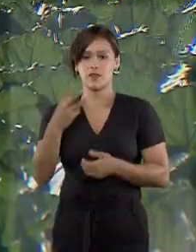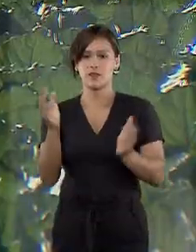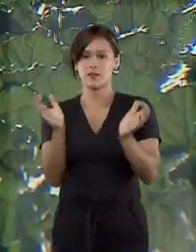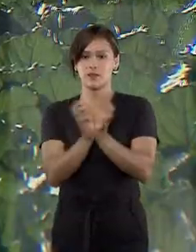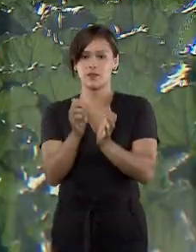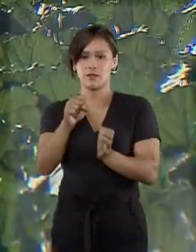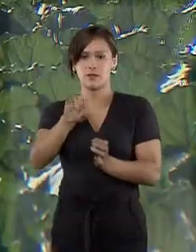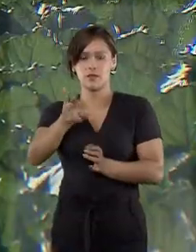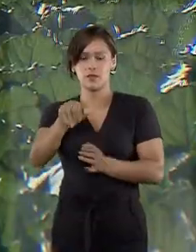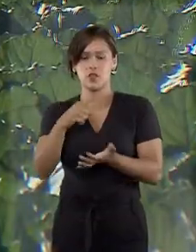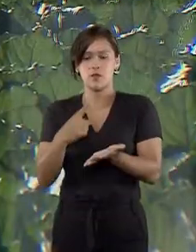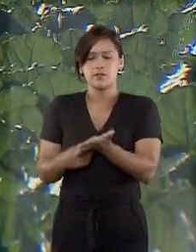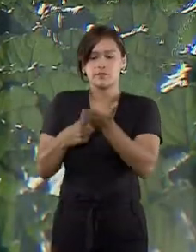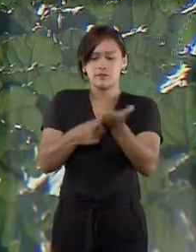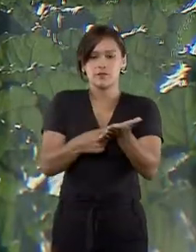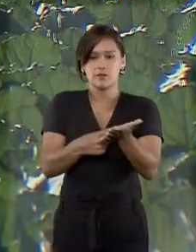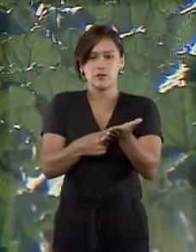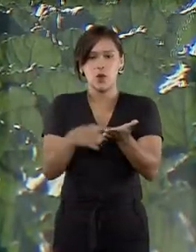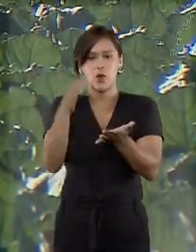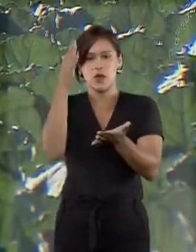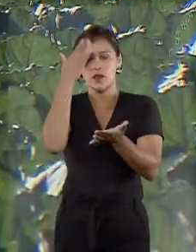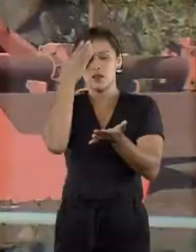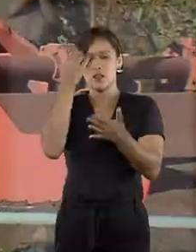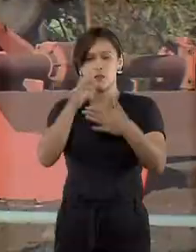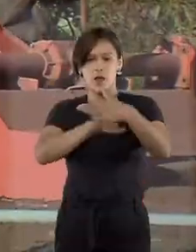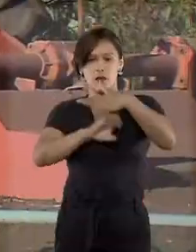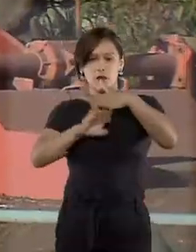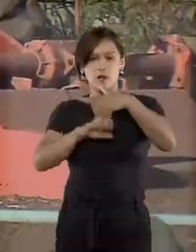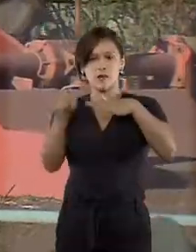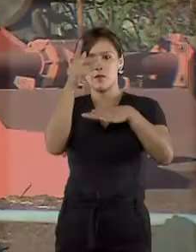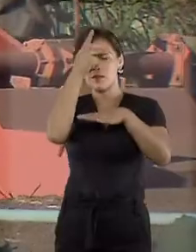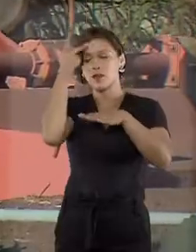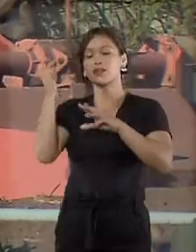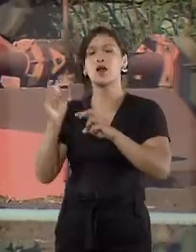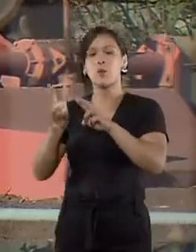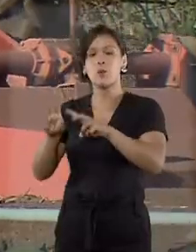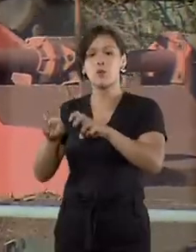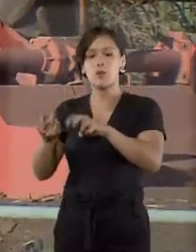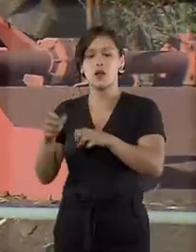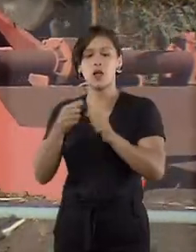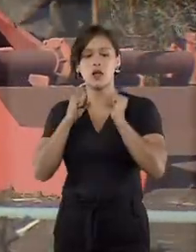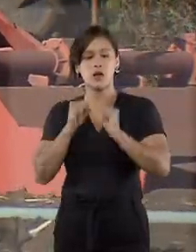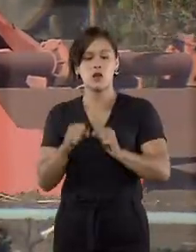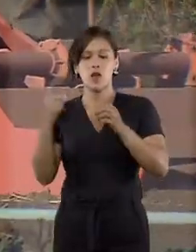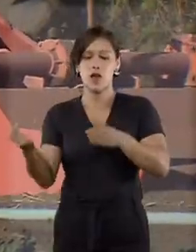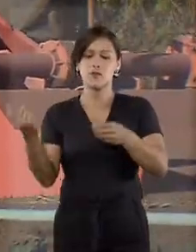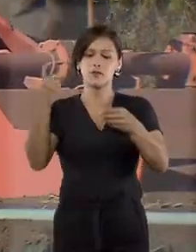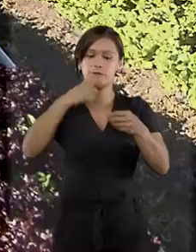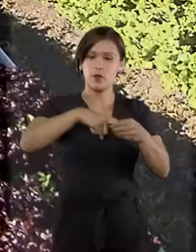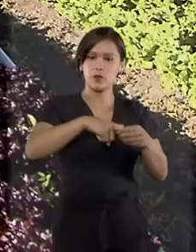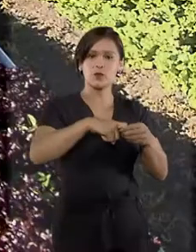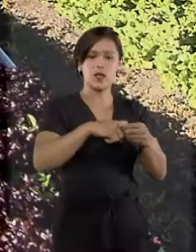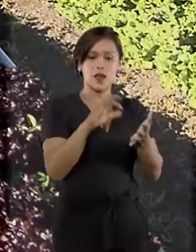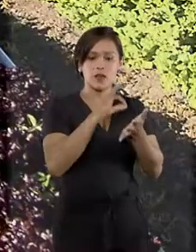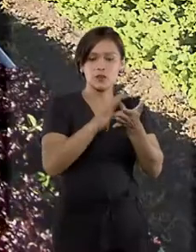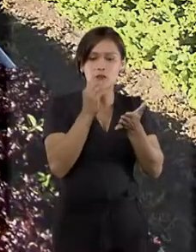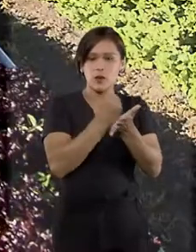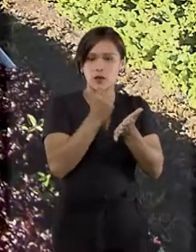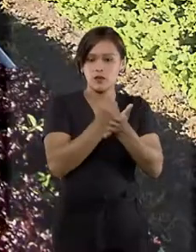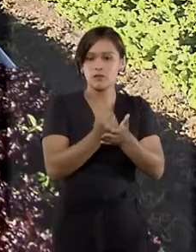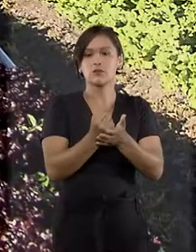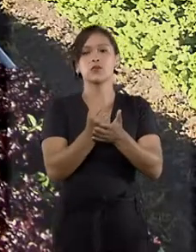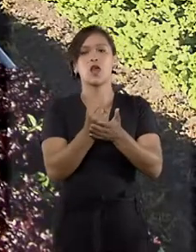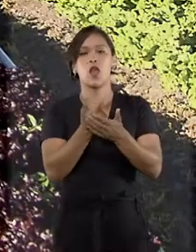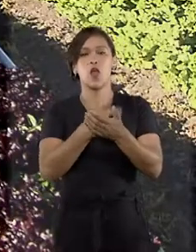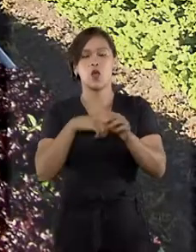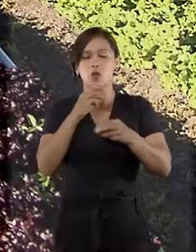terceira turma do STJ afirmou o entendimento de que o empresário rural pode computar o período anterior à formalização do registro na